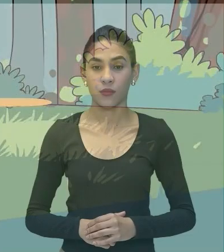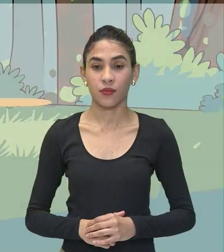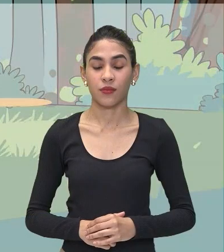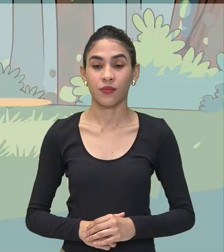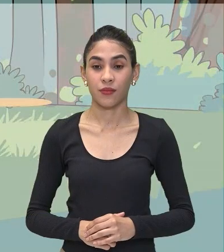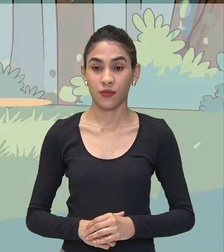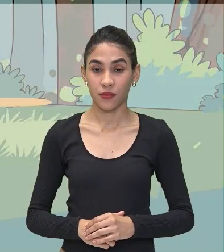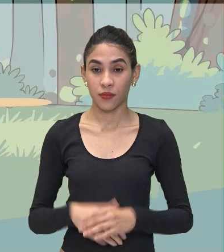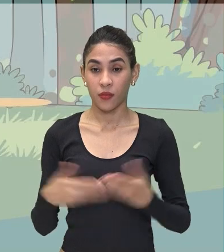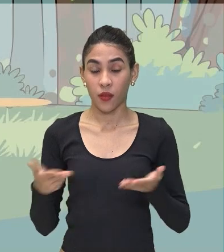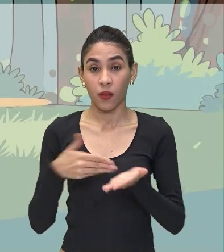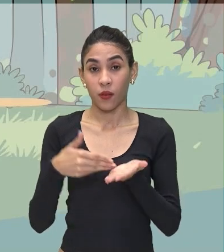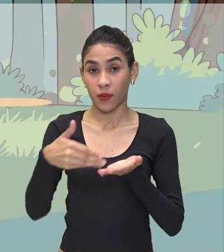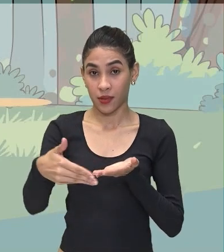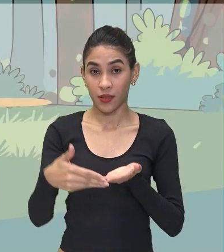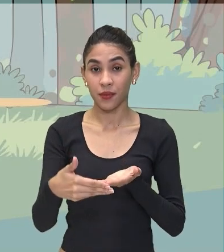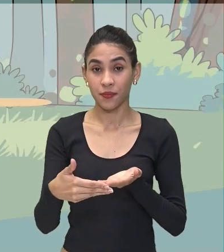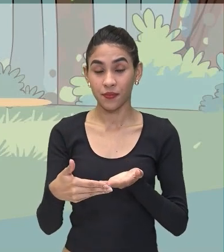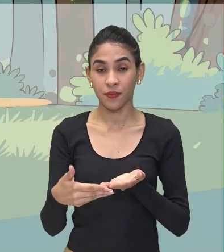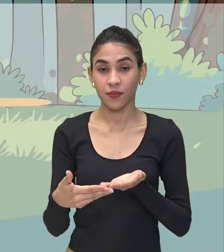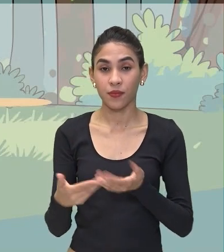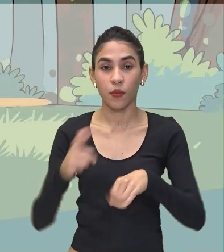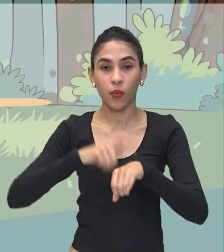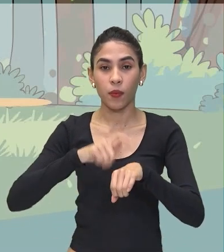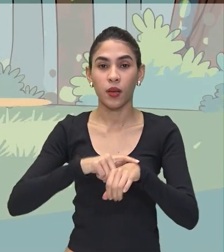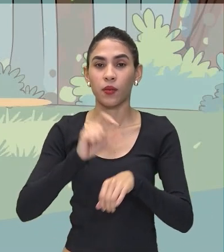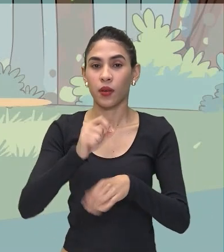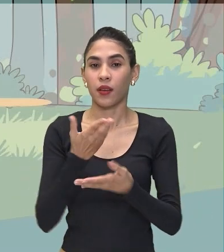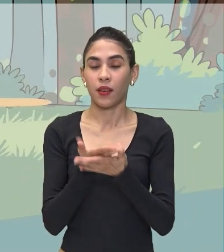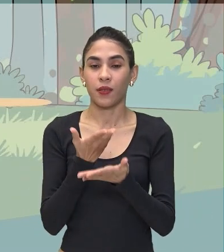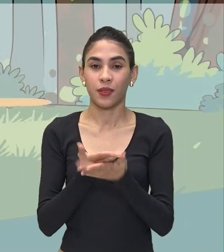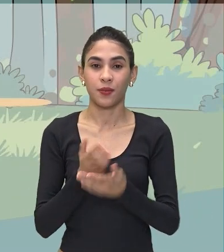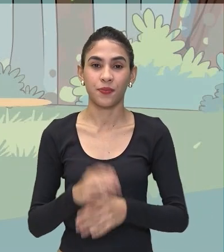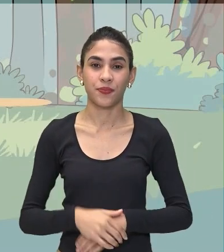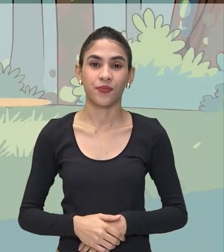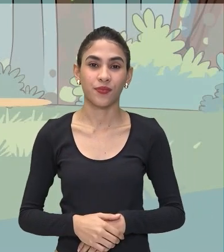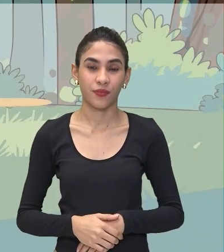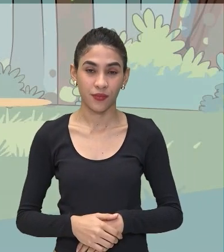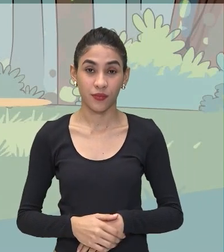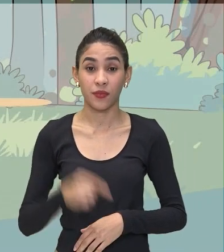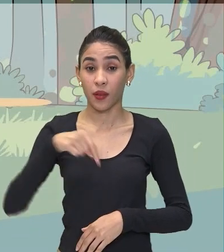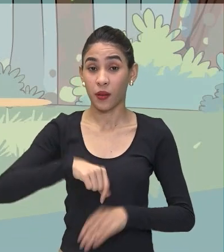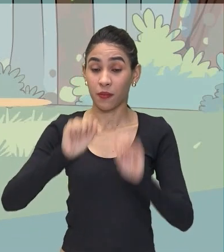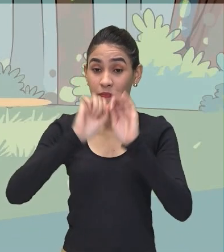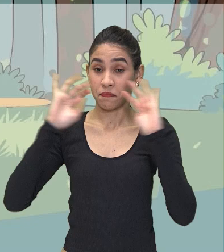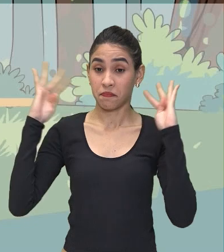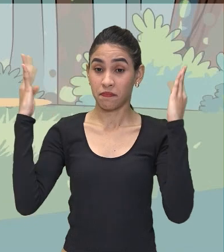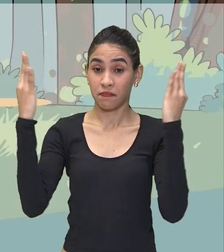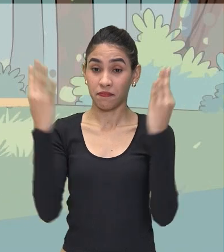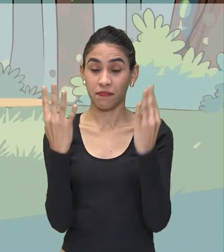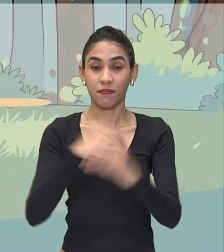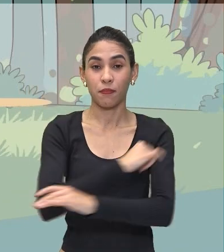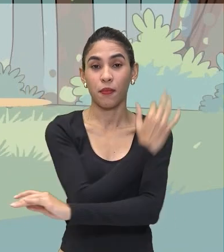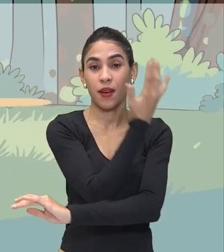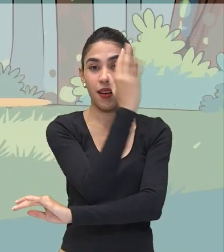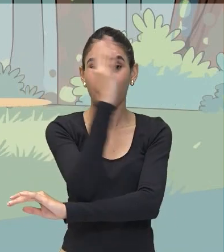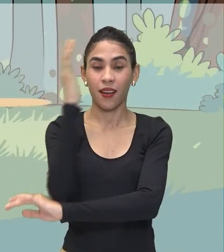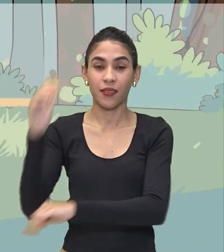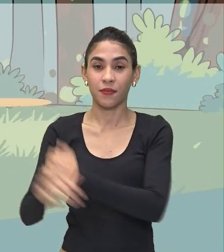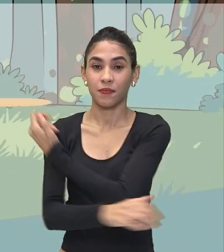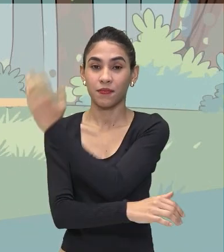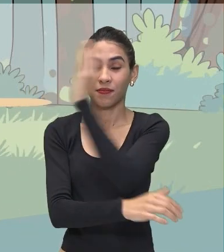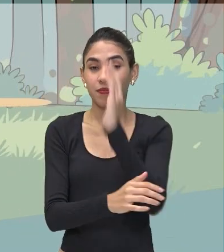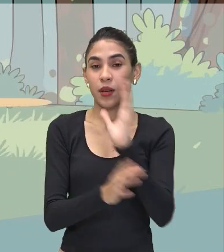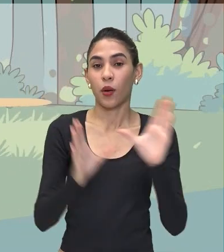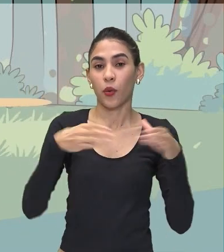Vamos dar início Nesse momento aqui da nossa aula Aqui nessa mata Com uma grande diversidade de